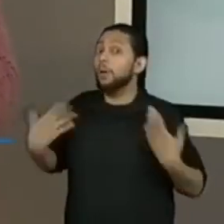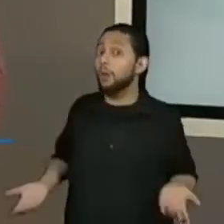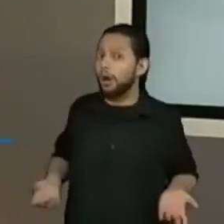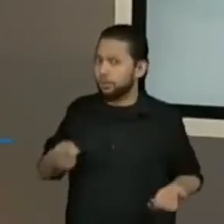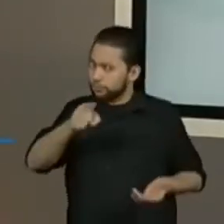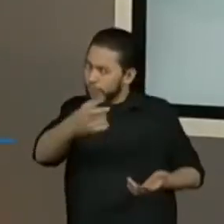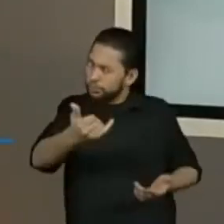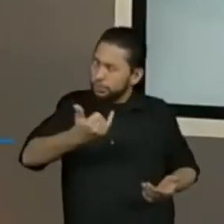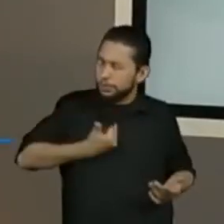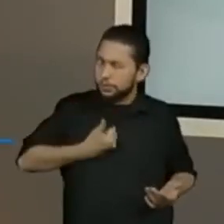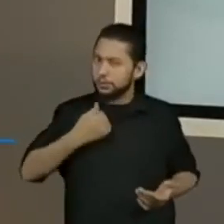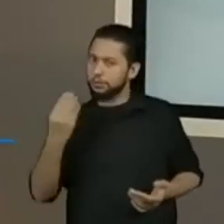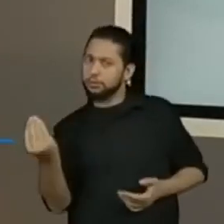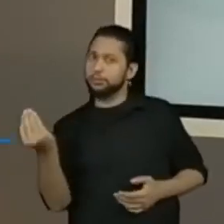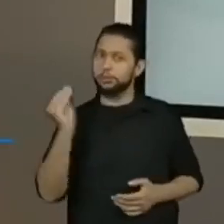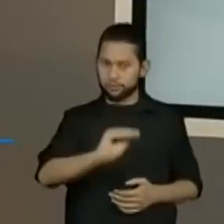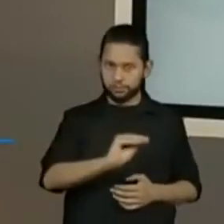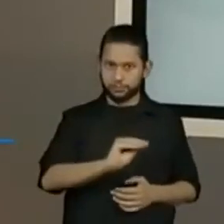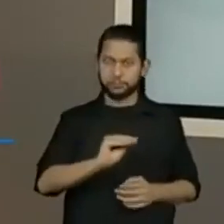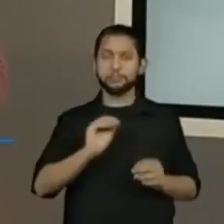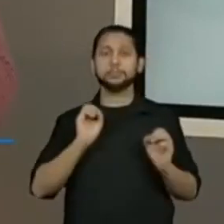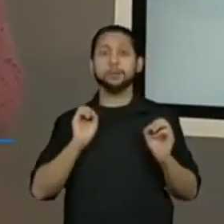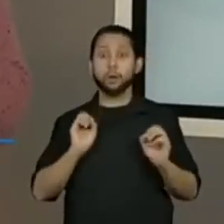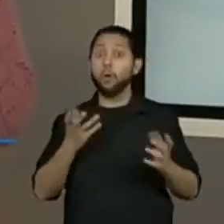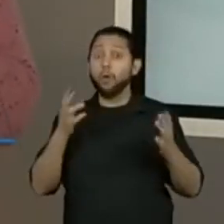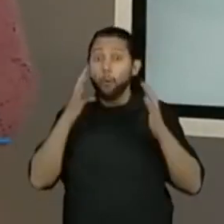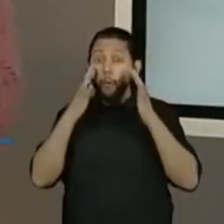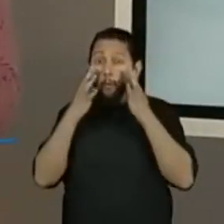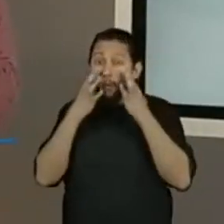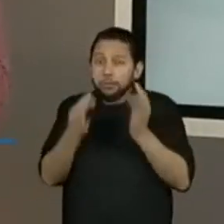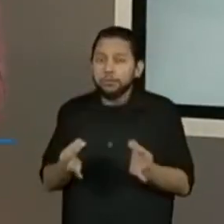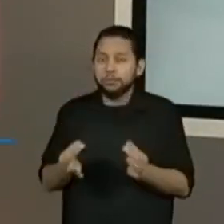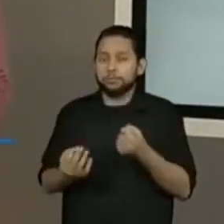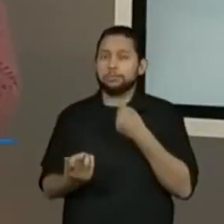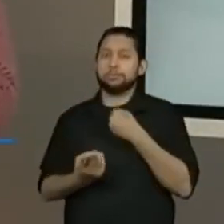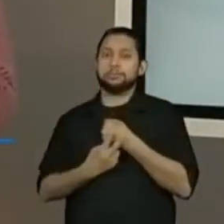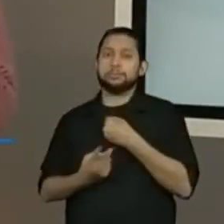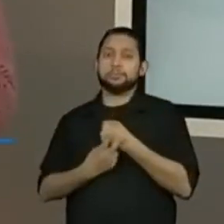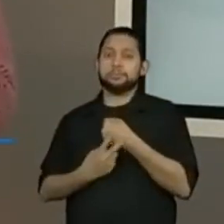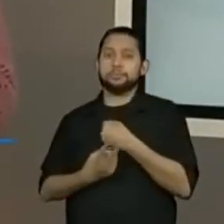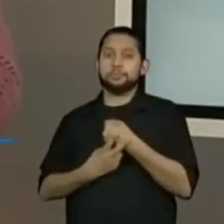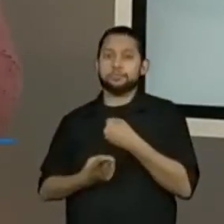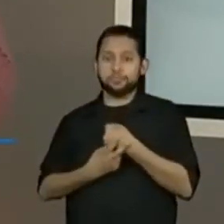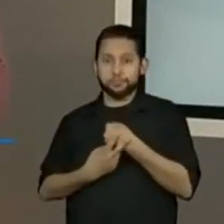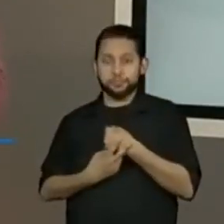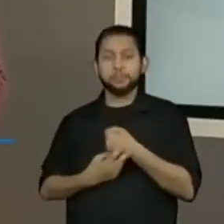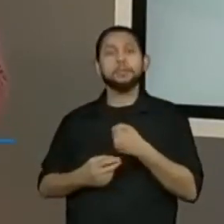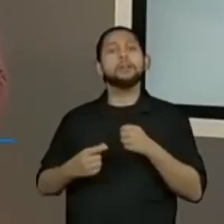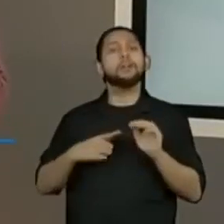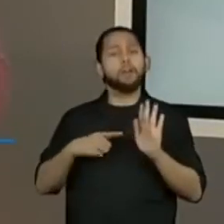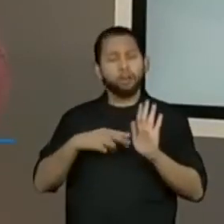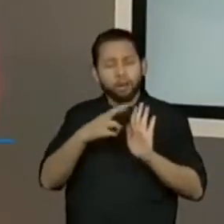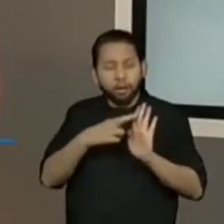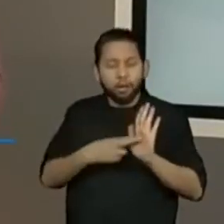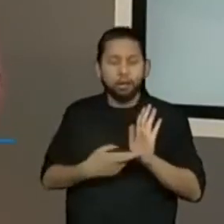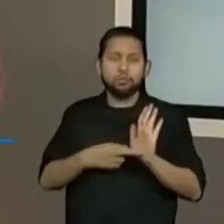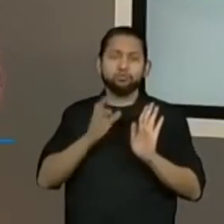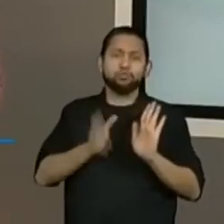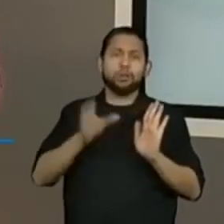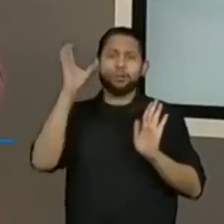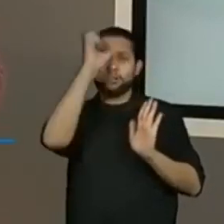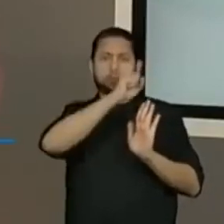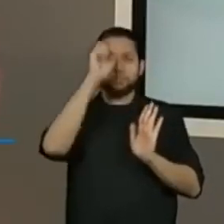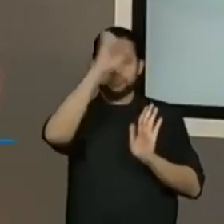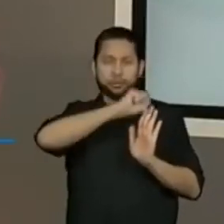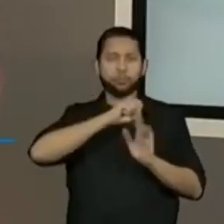vamos focar agora, nesse momento, nos verbos. Então, a gente já tem uma regra aí que já sabemos, uma dica de